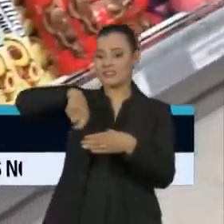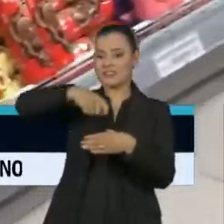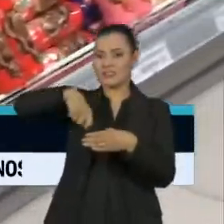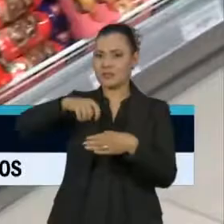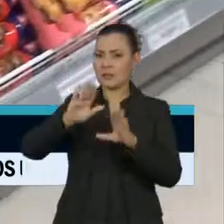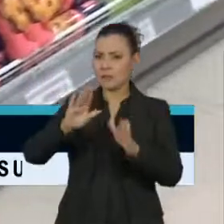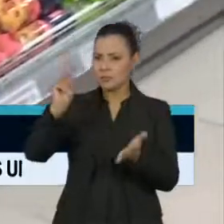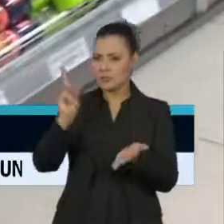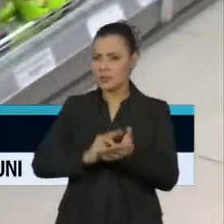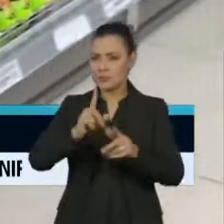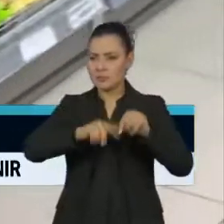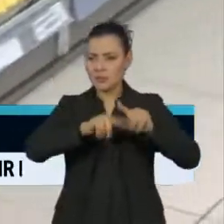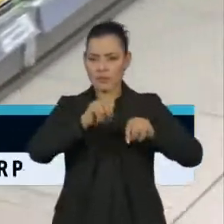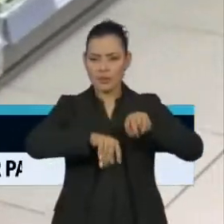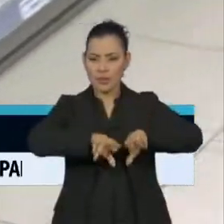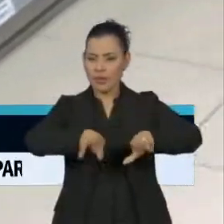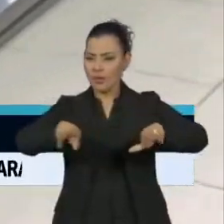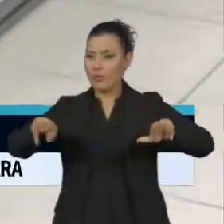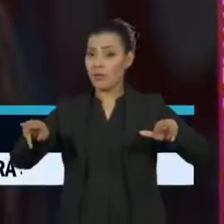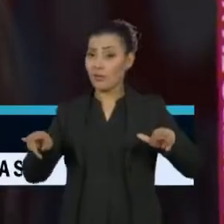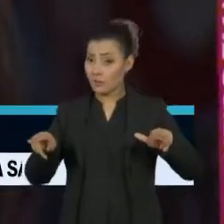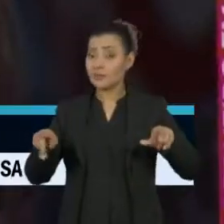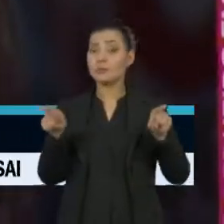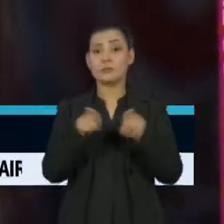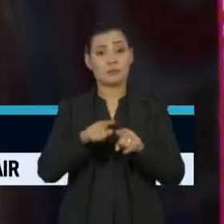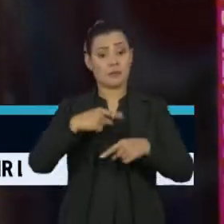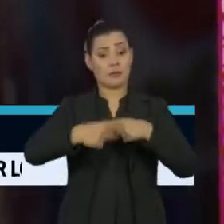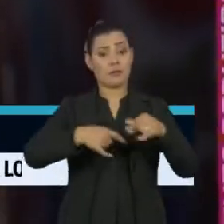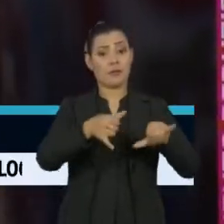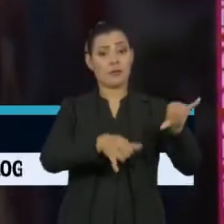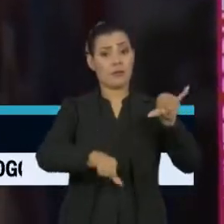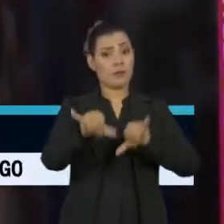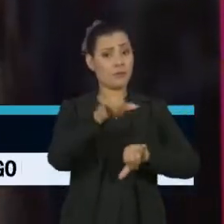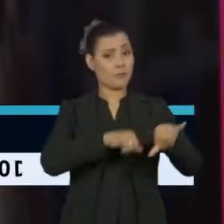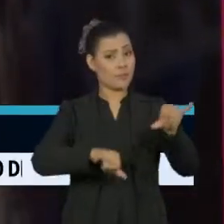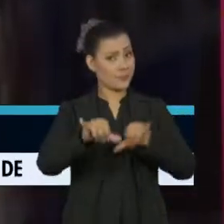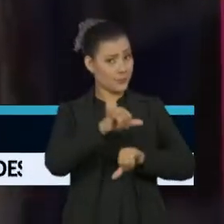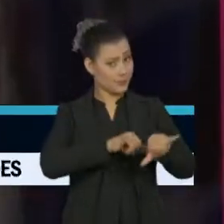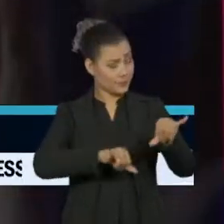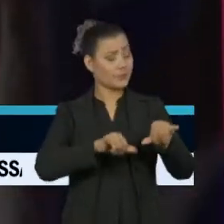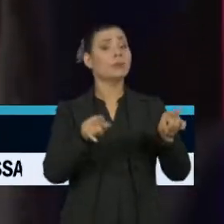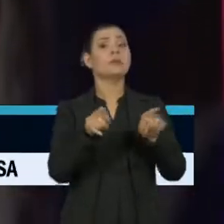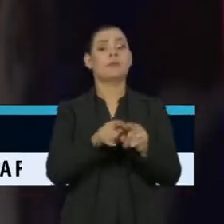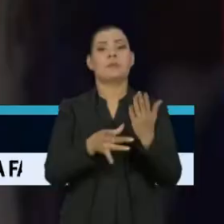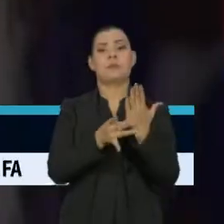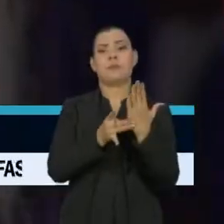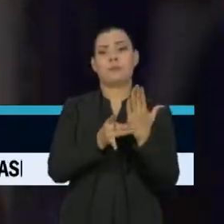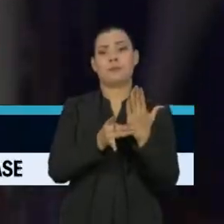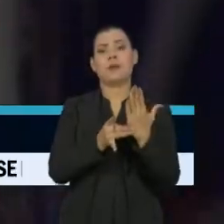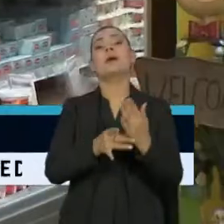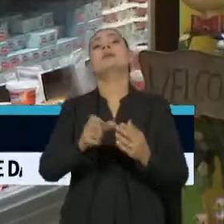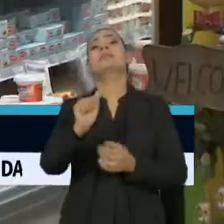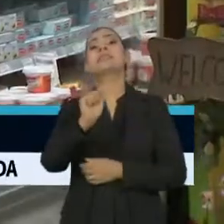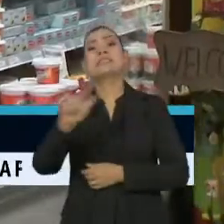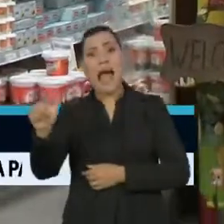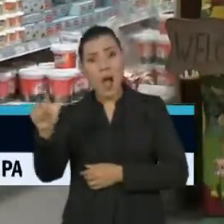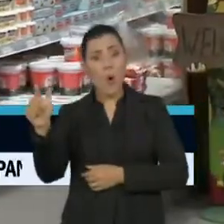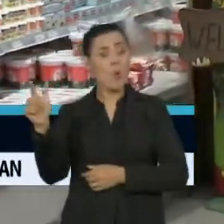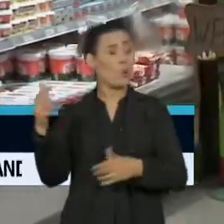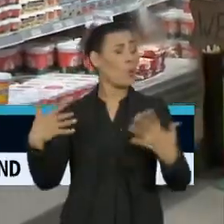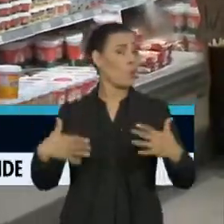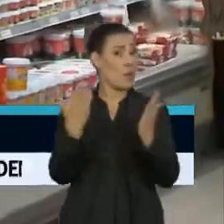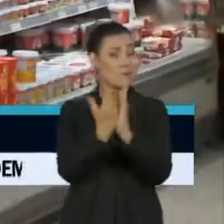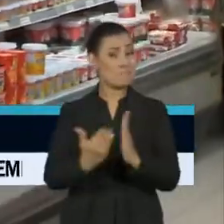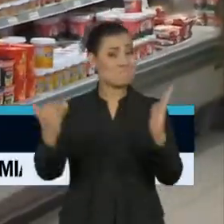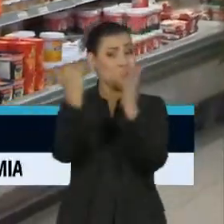esses produtos são ultraprocessados. Possuem mais calorias, sal, gordura, corantes, conservantes e